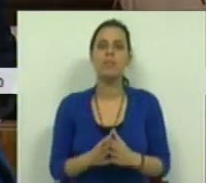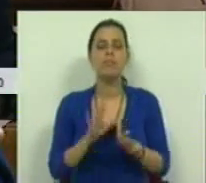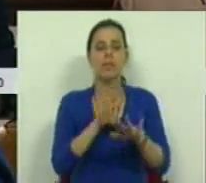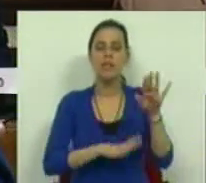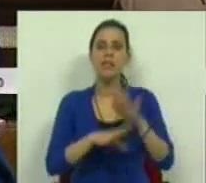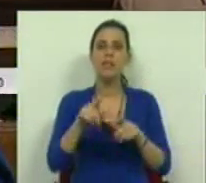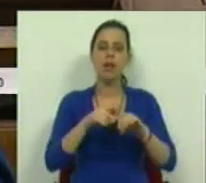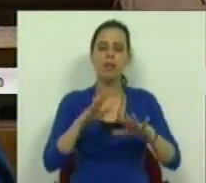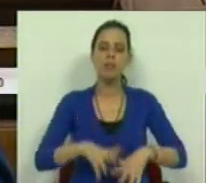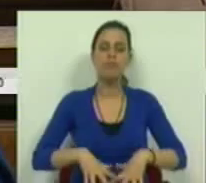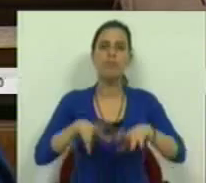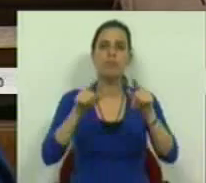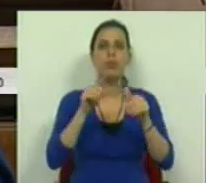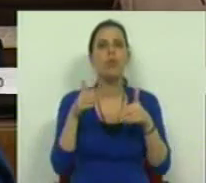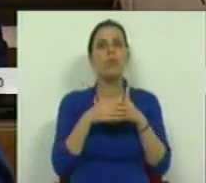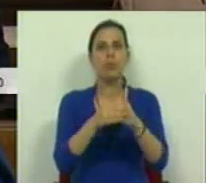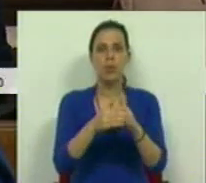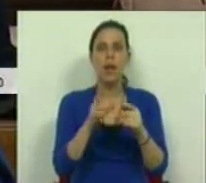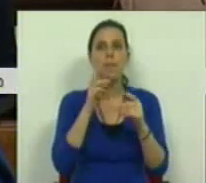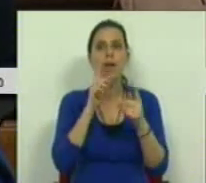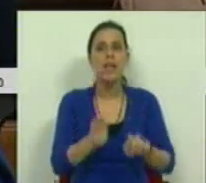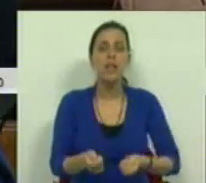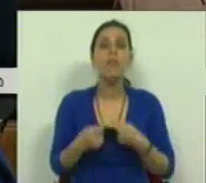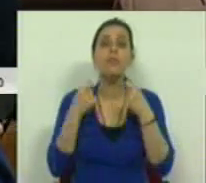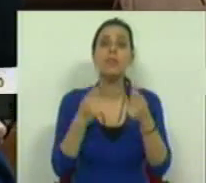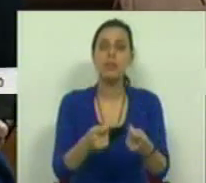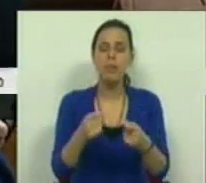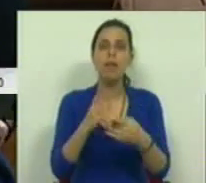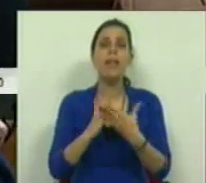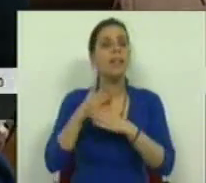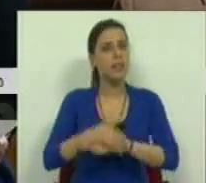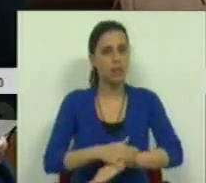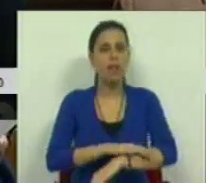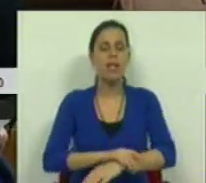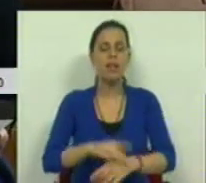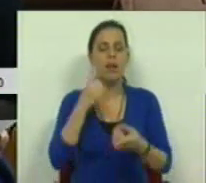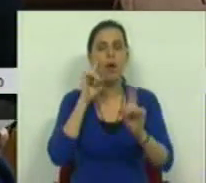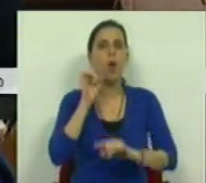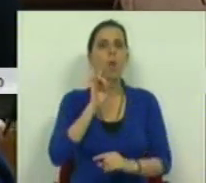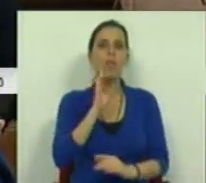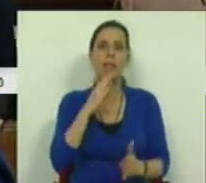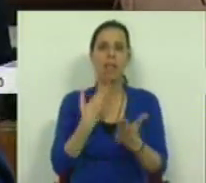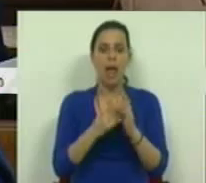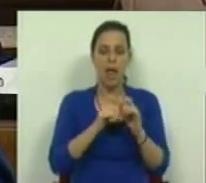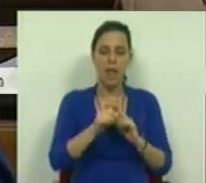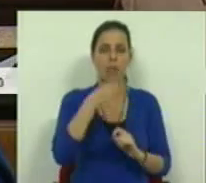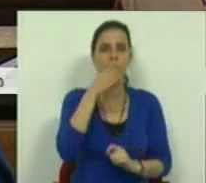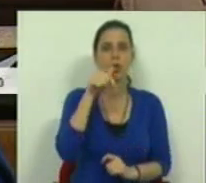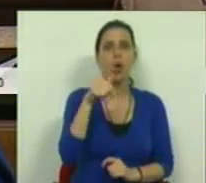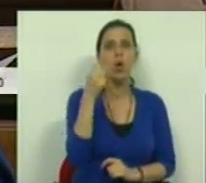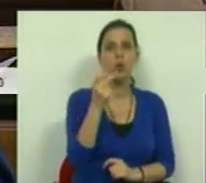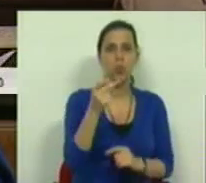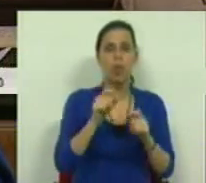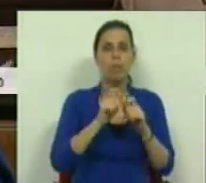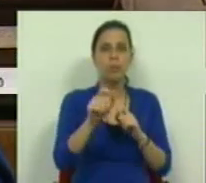se proceda ao desenvolvimento de um programa de investimento e de intervenção para a requalificação da linha férrea do Tua